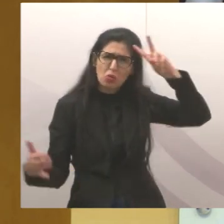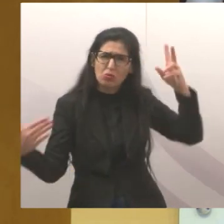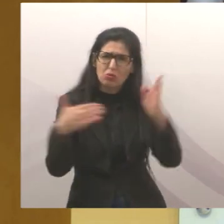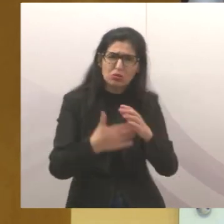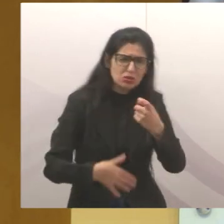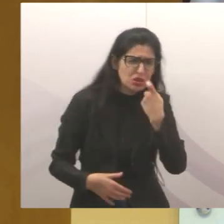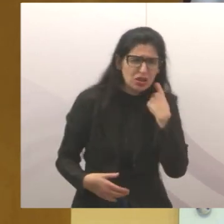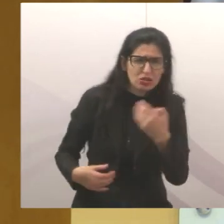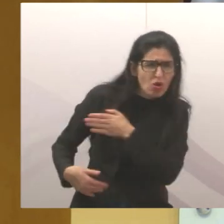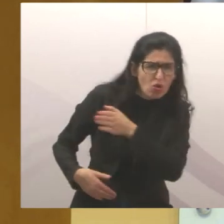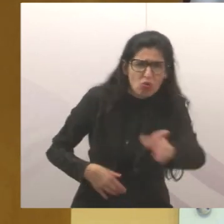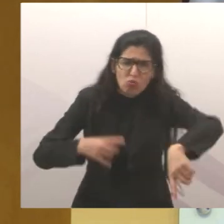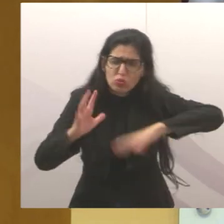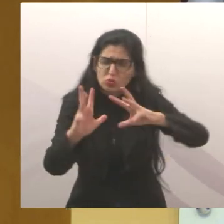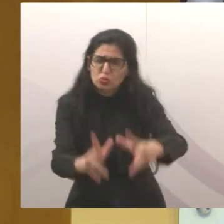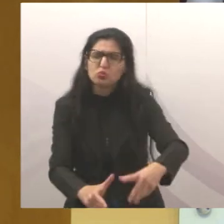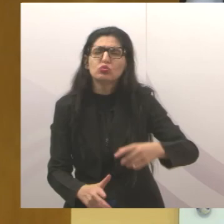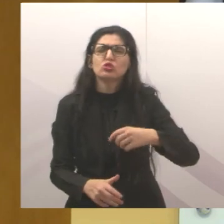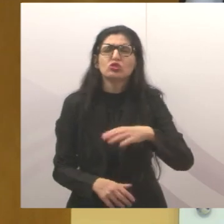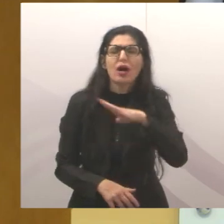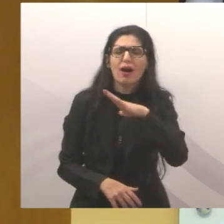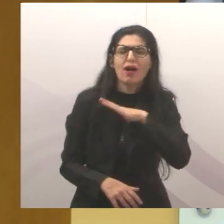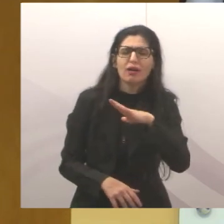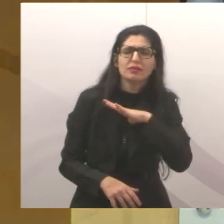agradeço a todos e, se Deus quiser, até quarta-feira.